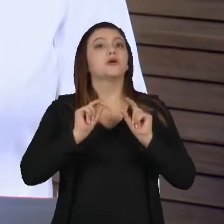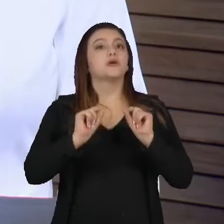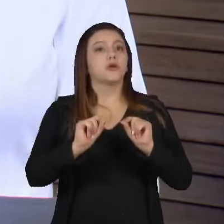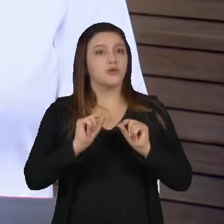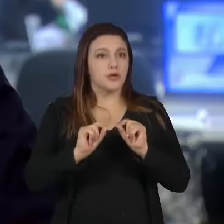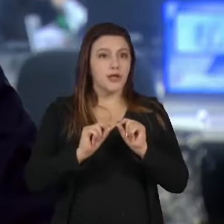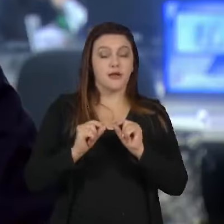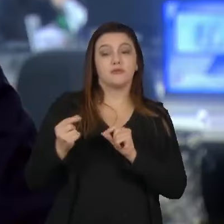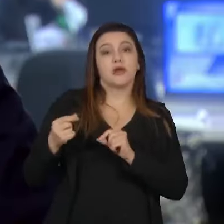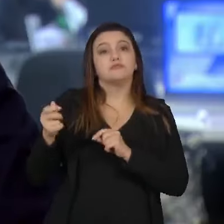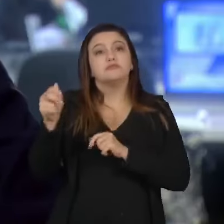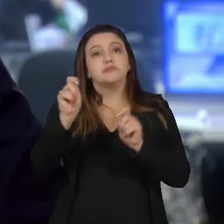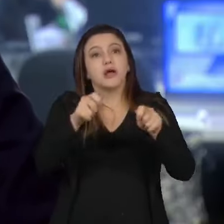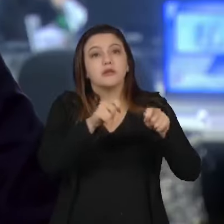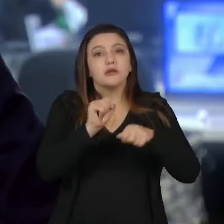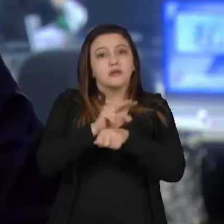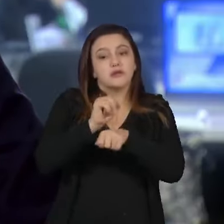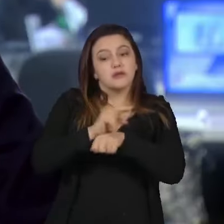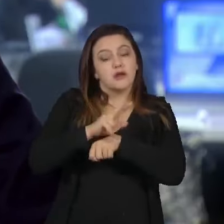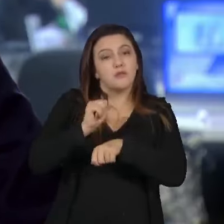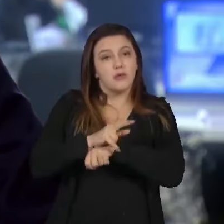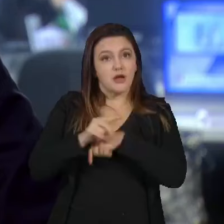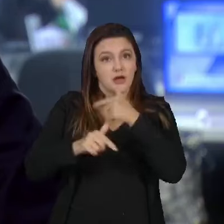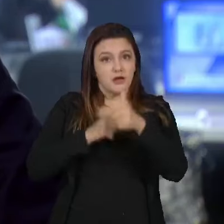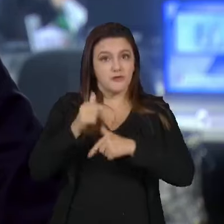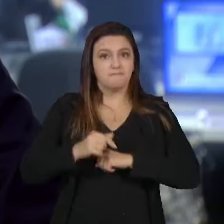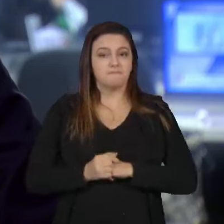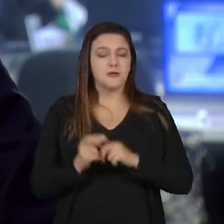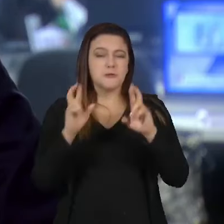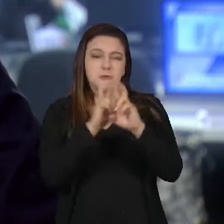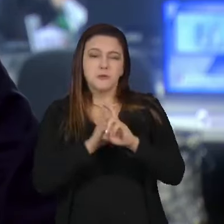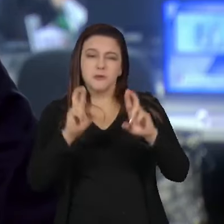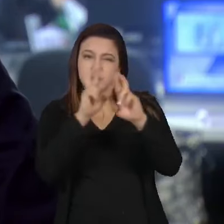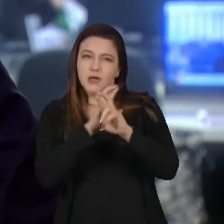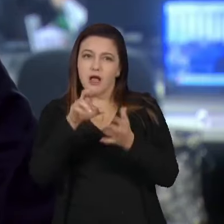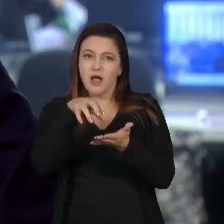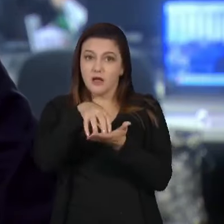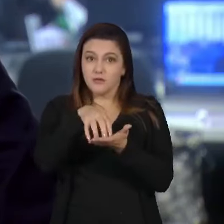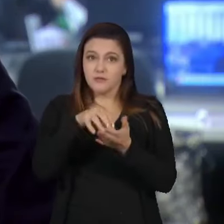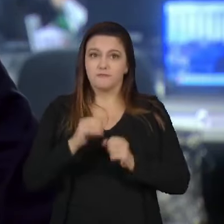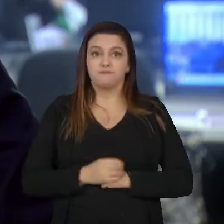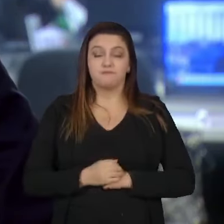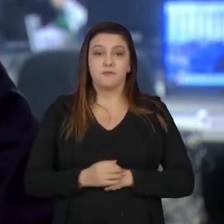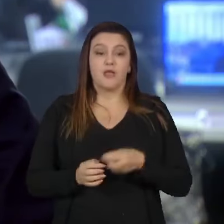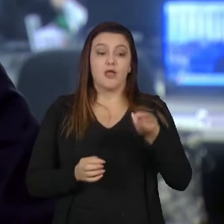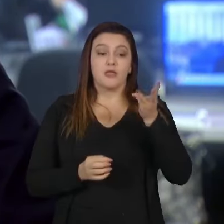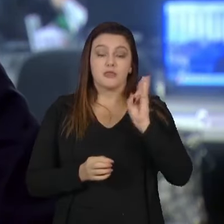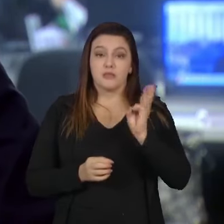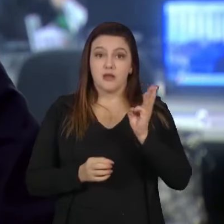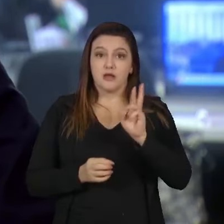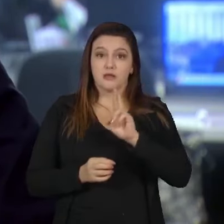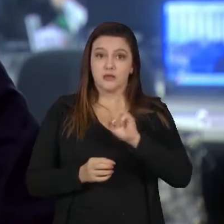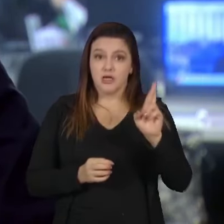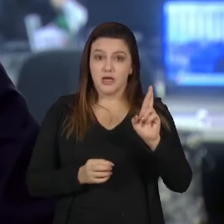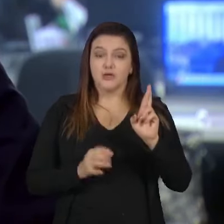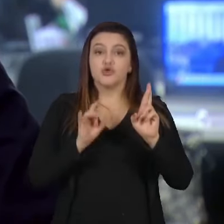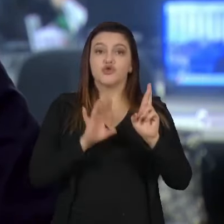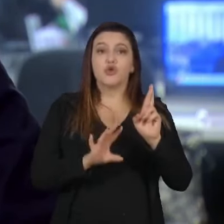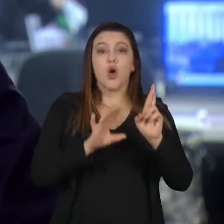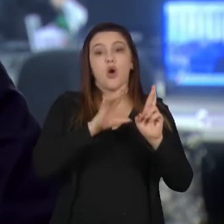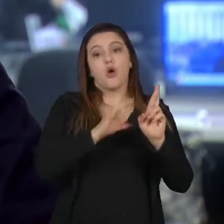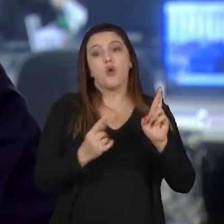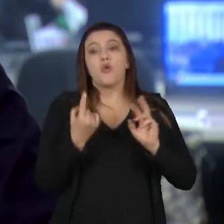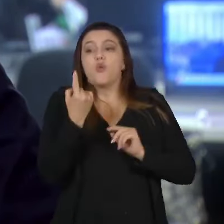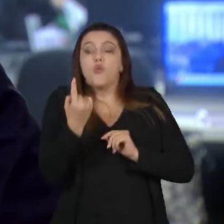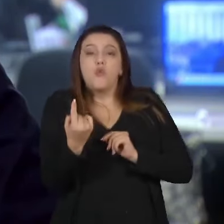um bom negócio. Um levantamento da Associação dos Auditores mostra que de cada R$,00 de isenção, apenas um